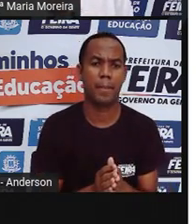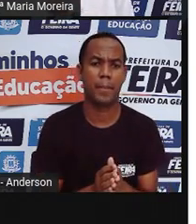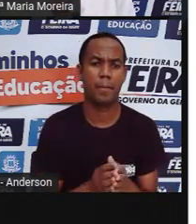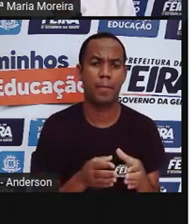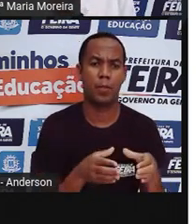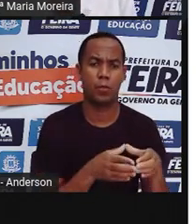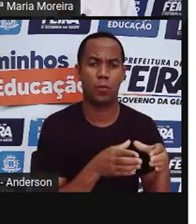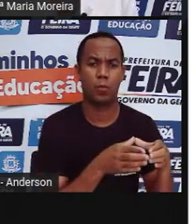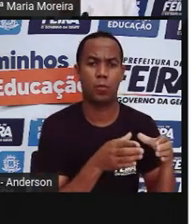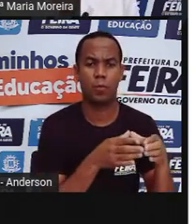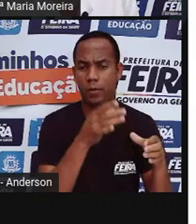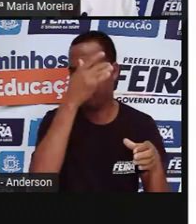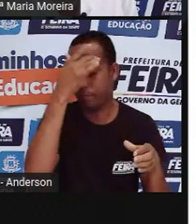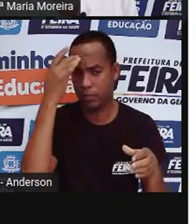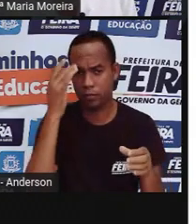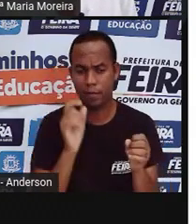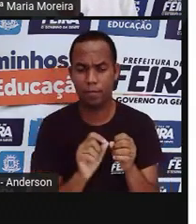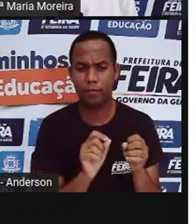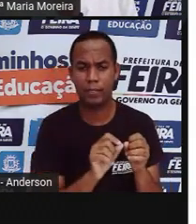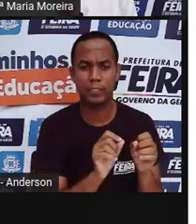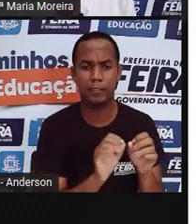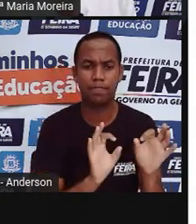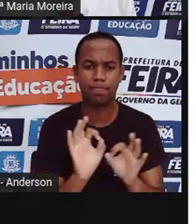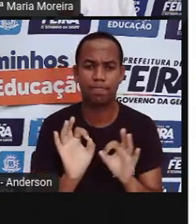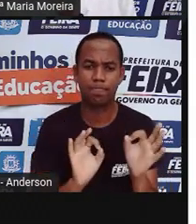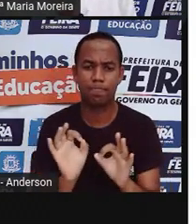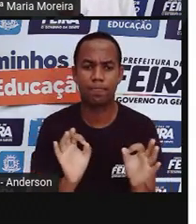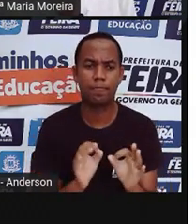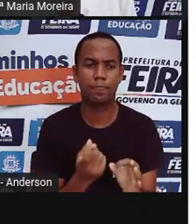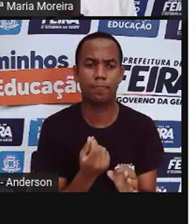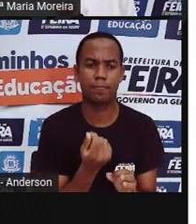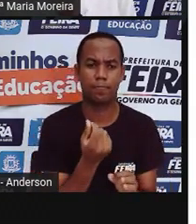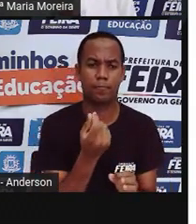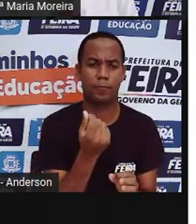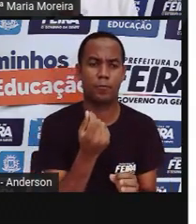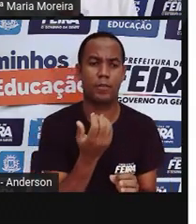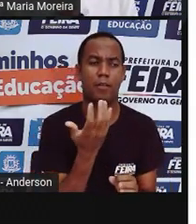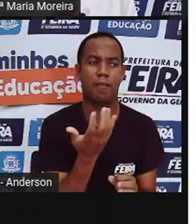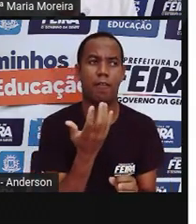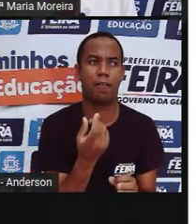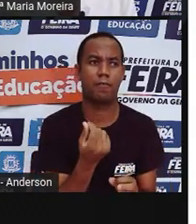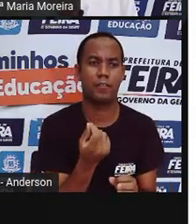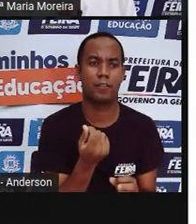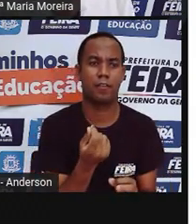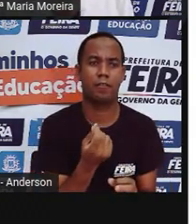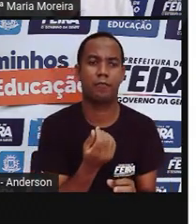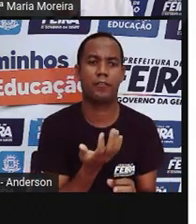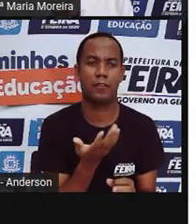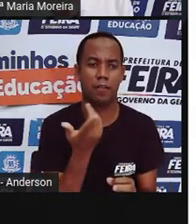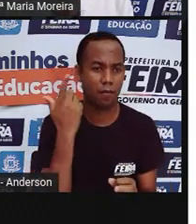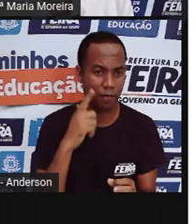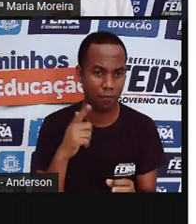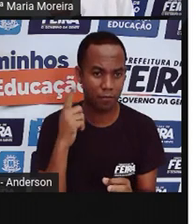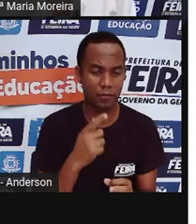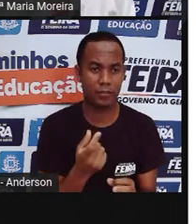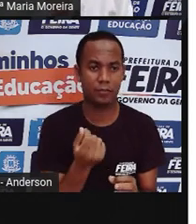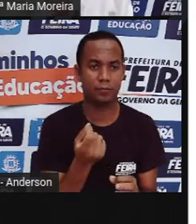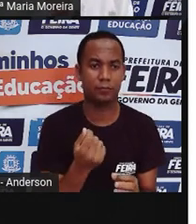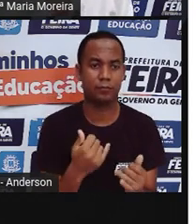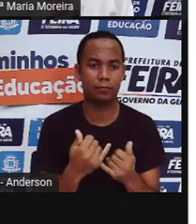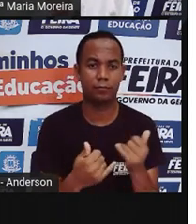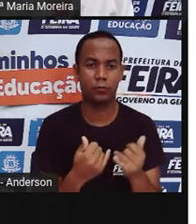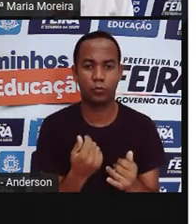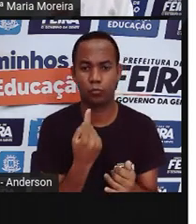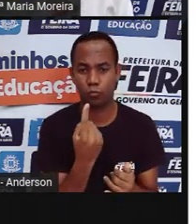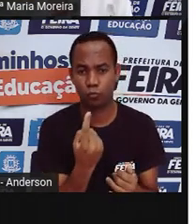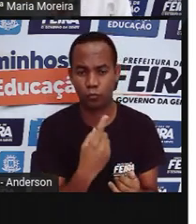produção de brinquedos com o intuito de obter lucro com a sua venda. Então as pessoas começaram a observar olha, se eu fizer esse carrinho aqui ao invés de fazer